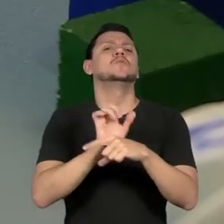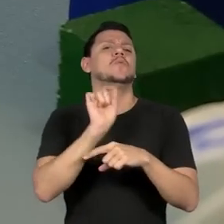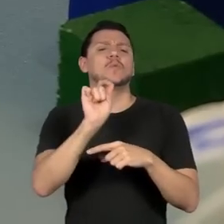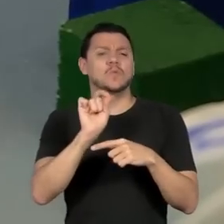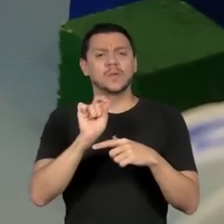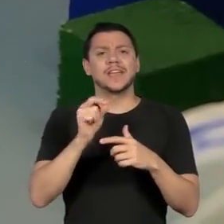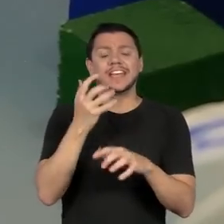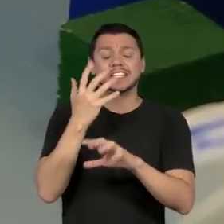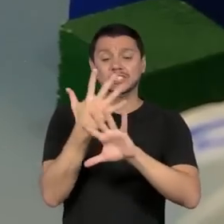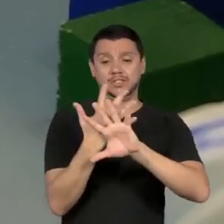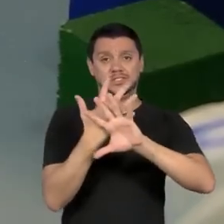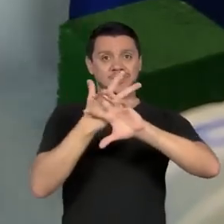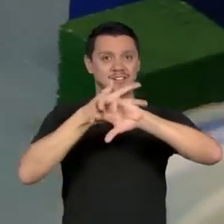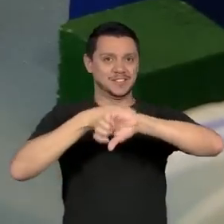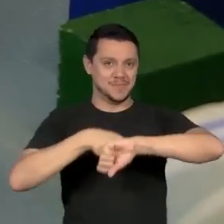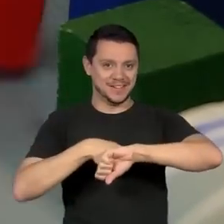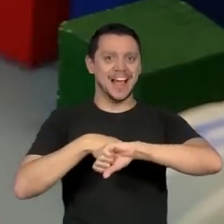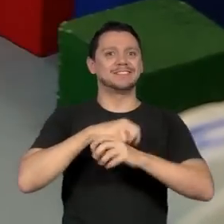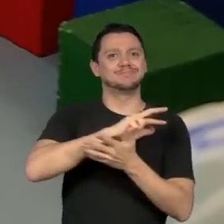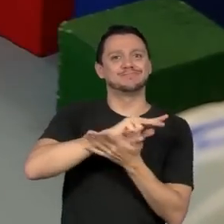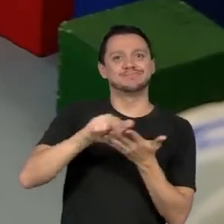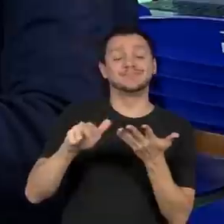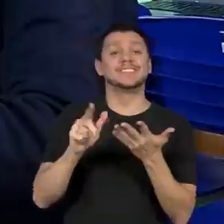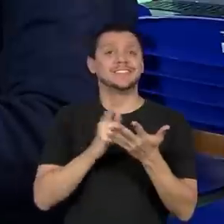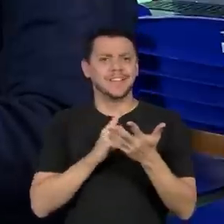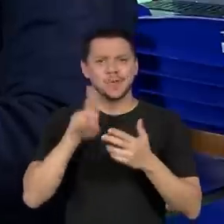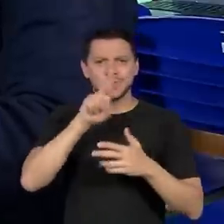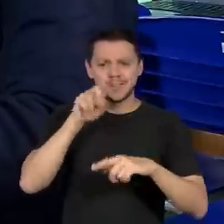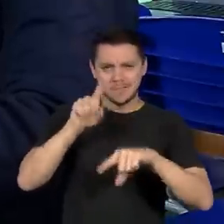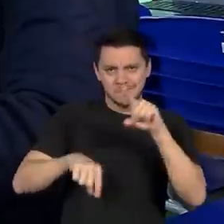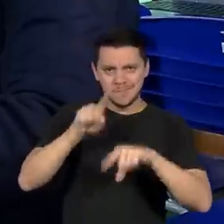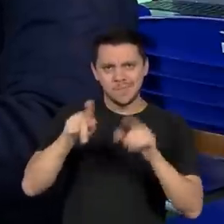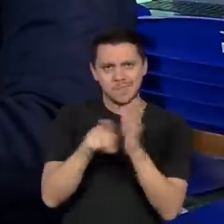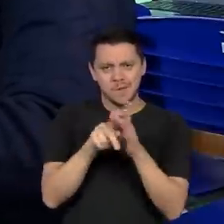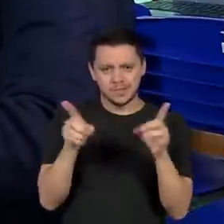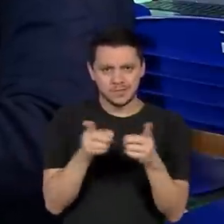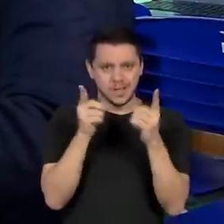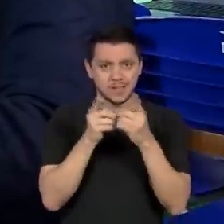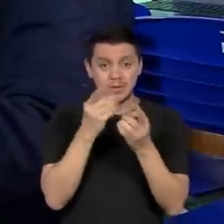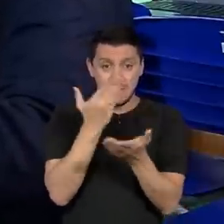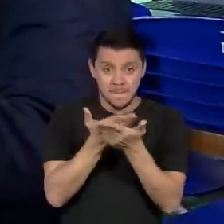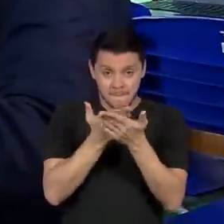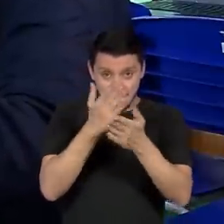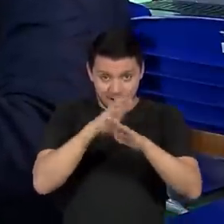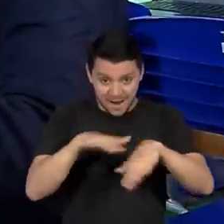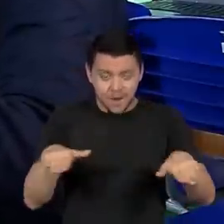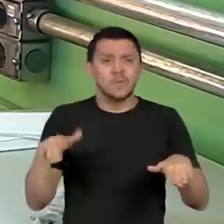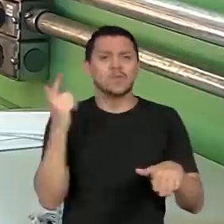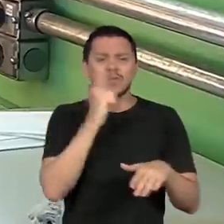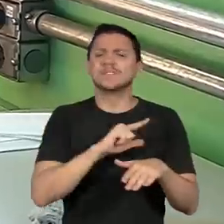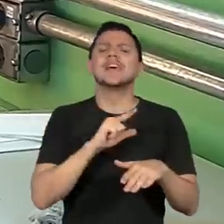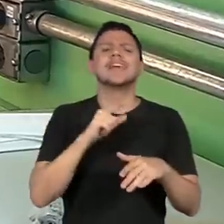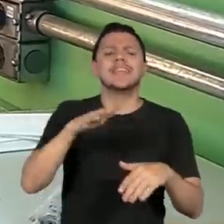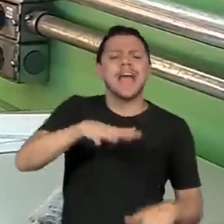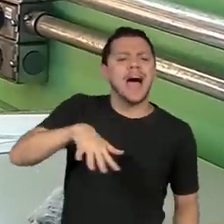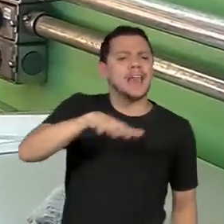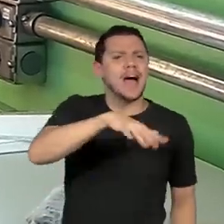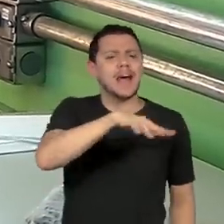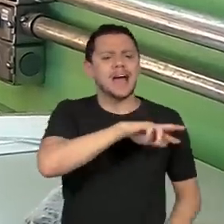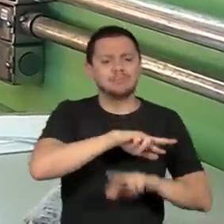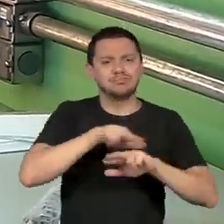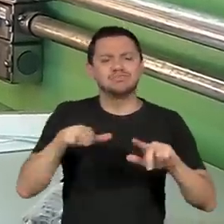Através da construção de materiais didáticos, os estudantes se desenvolvem em várias áreas, enquanto